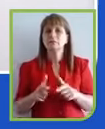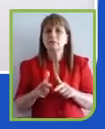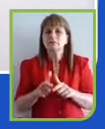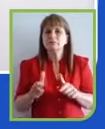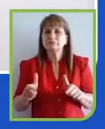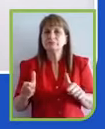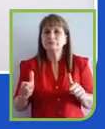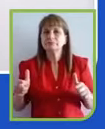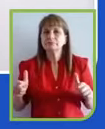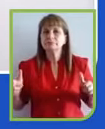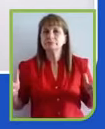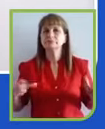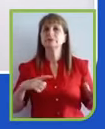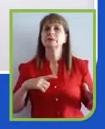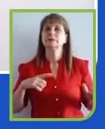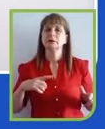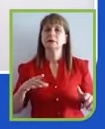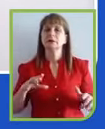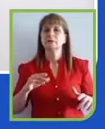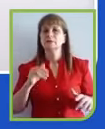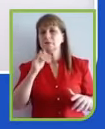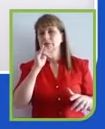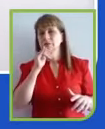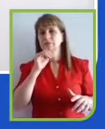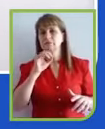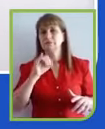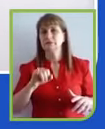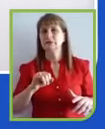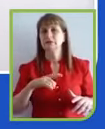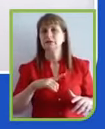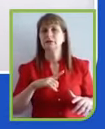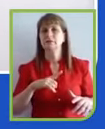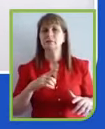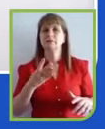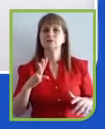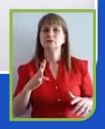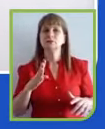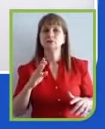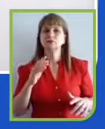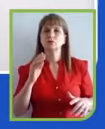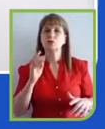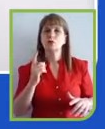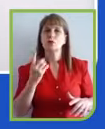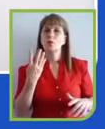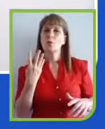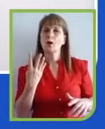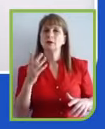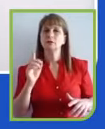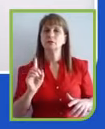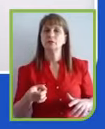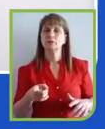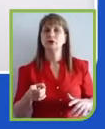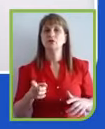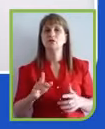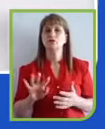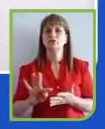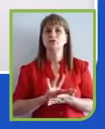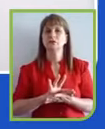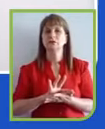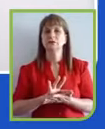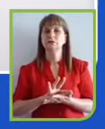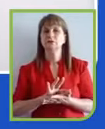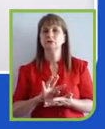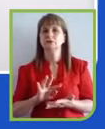represento tem mais de 4 mil fornecedores ativos. Então, quando a gente faz essa multiplicação e a gente consegue ver o